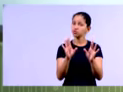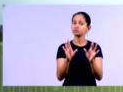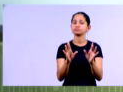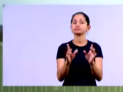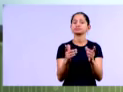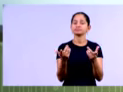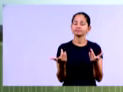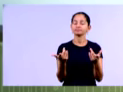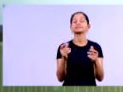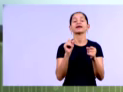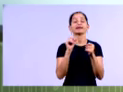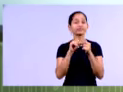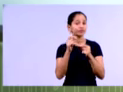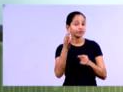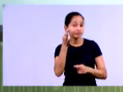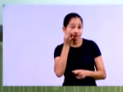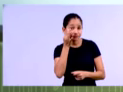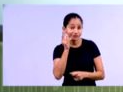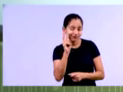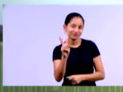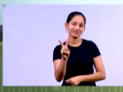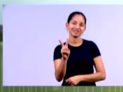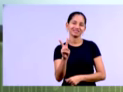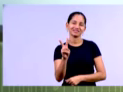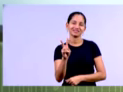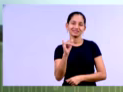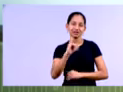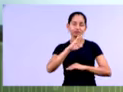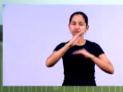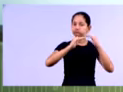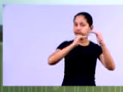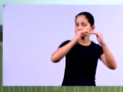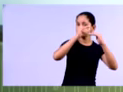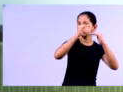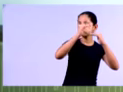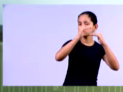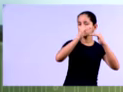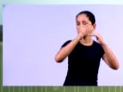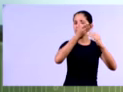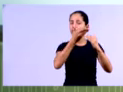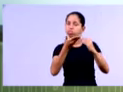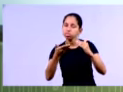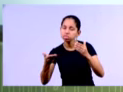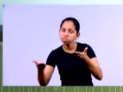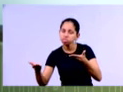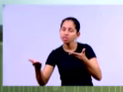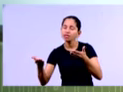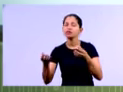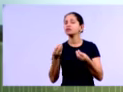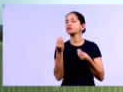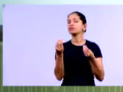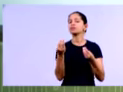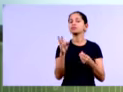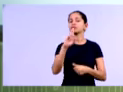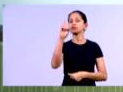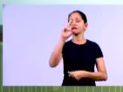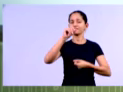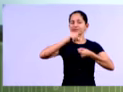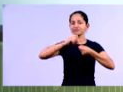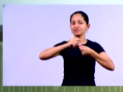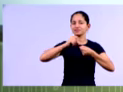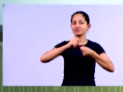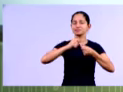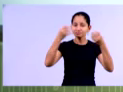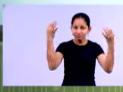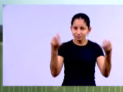eu vou verificar se uma conta, ela cresceu ou diminuiu de 2012 para 2013, né, então, quem vai verificar esse